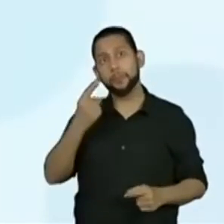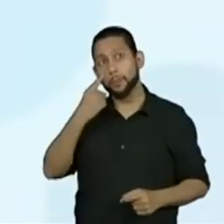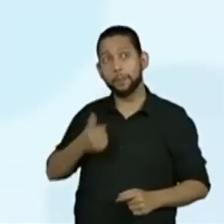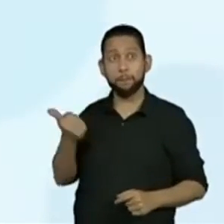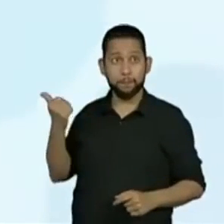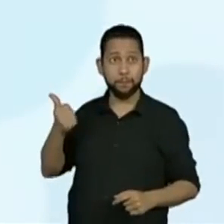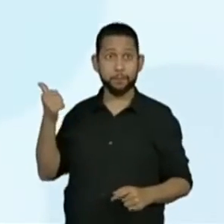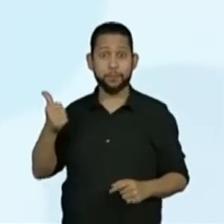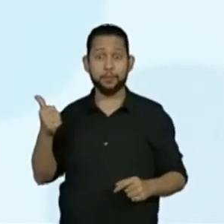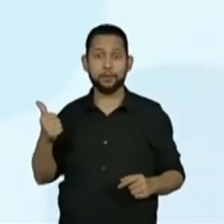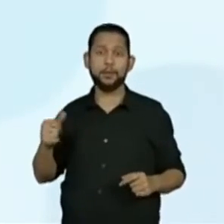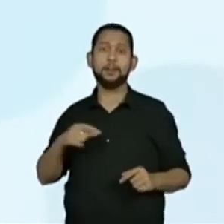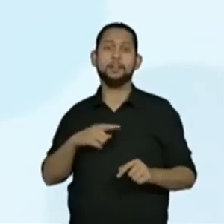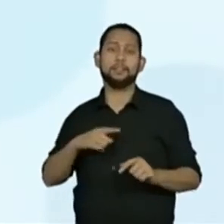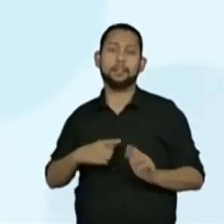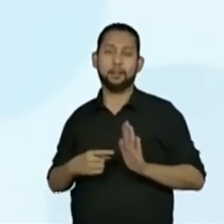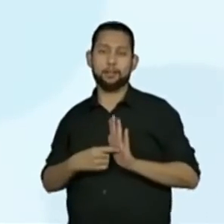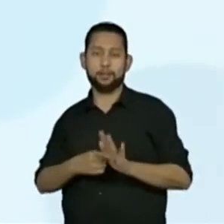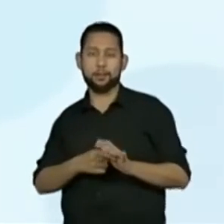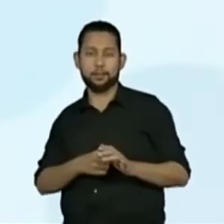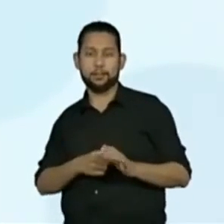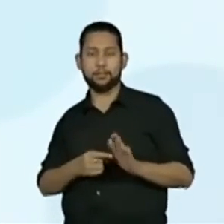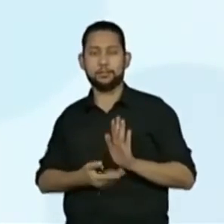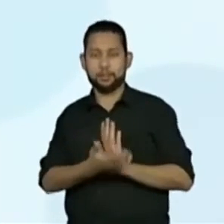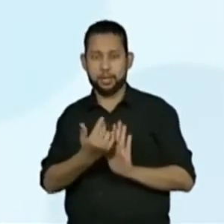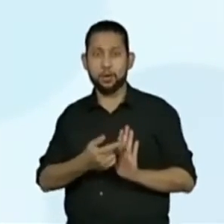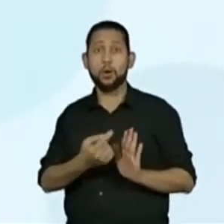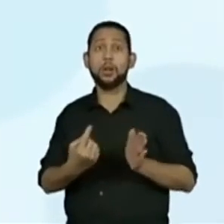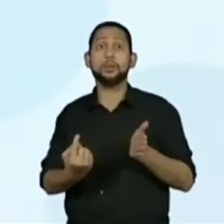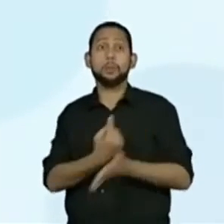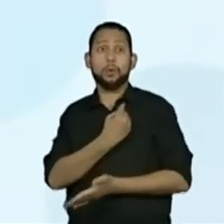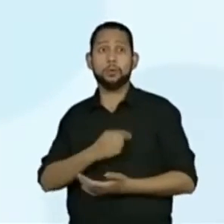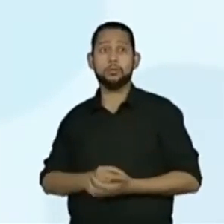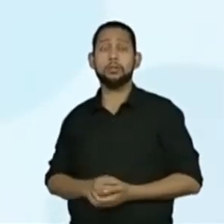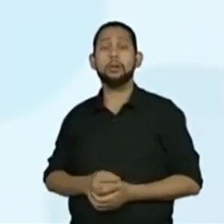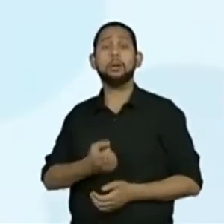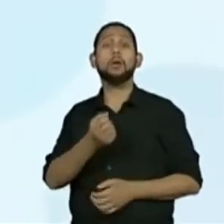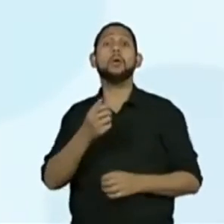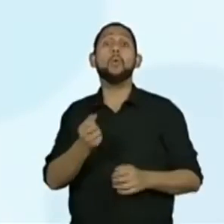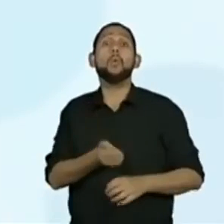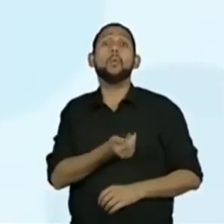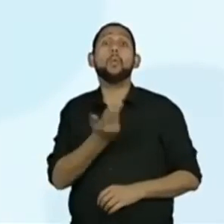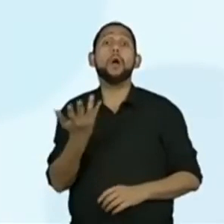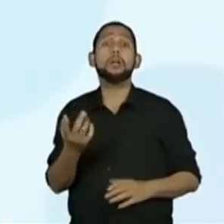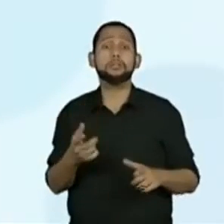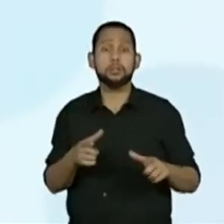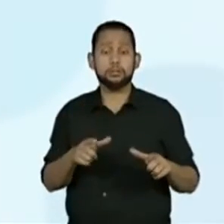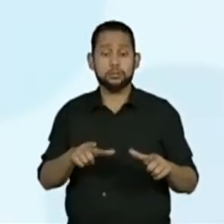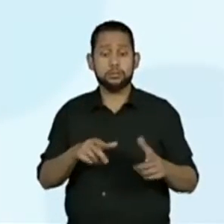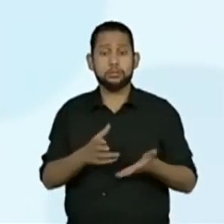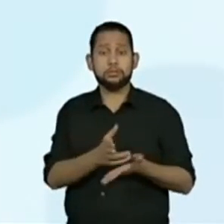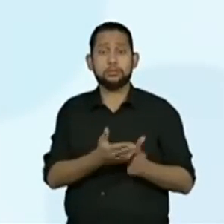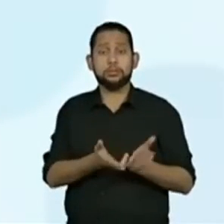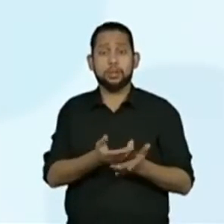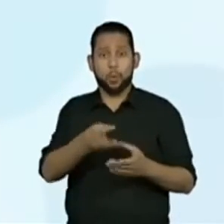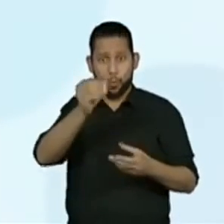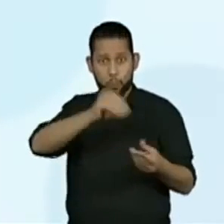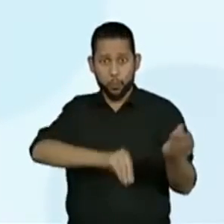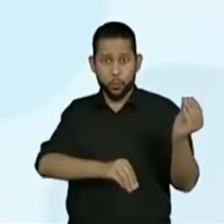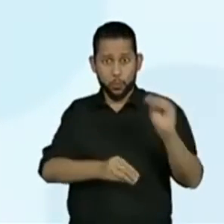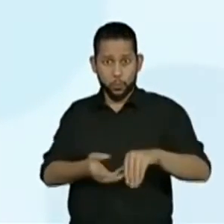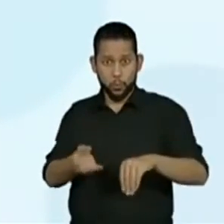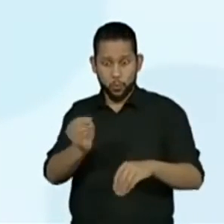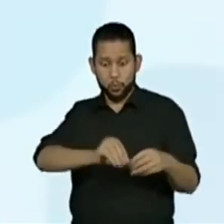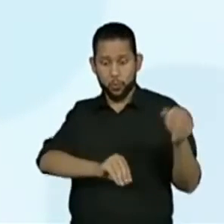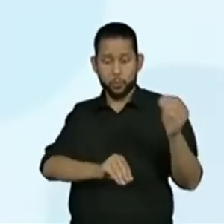abaixo, ou as imagens a seguir, e responda. Quantas imagens temos no total? Vocês contaram,